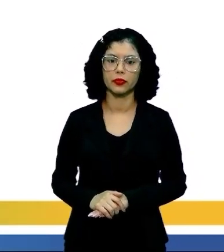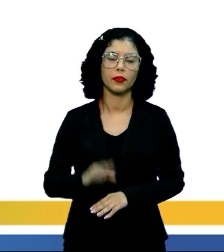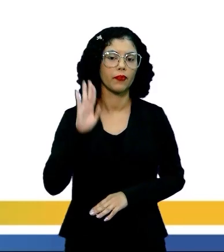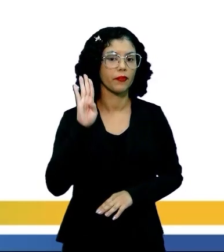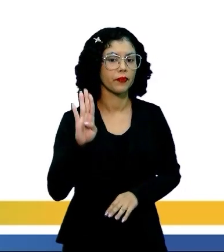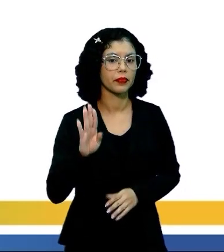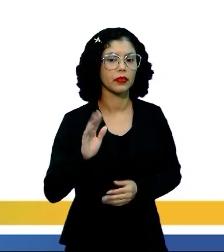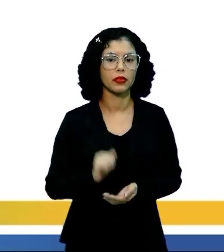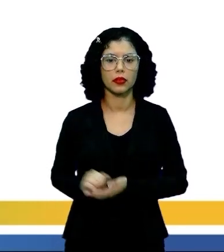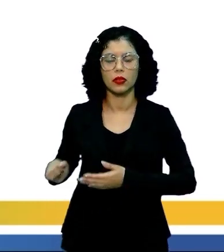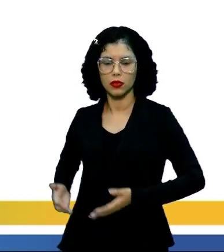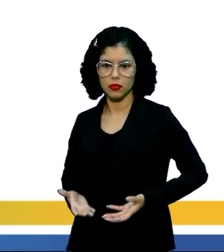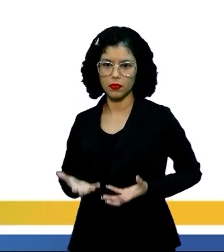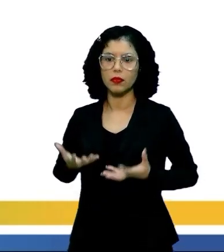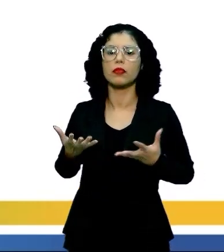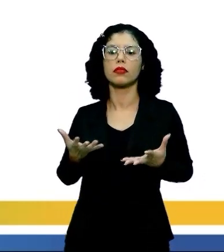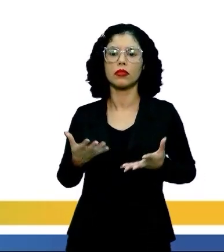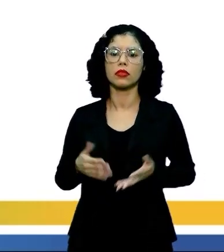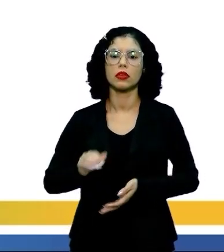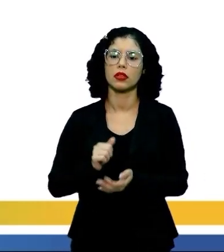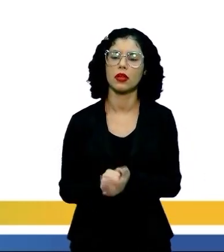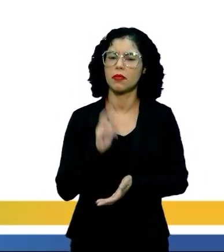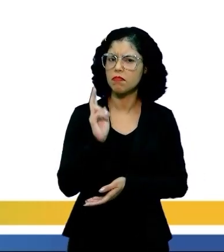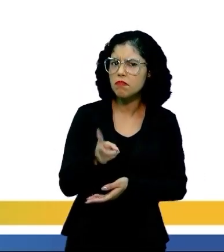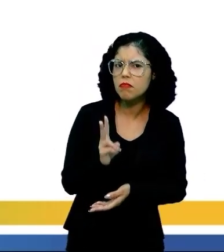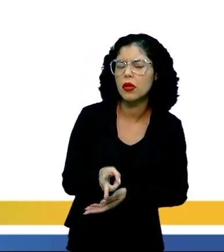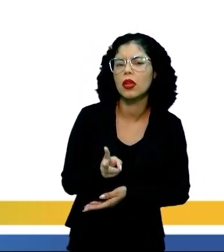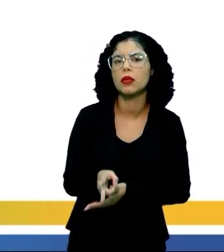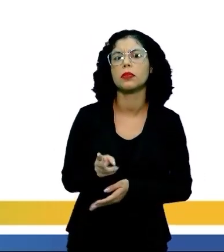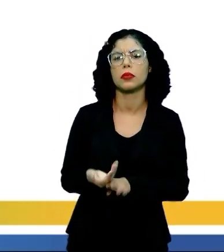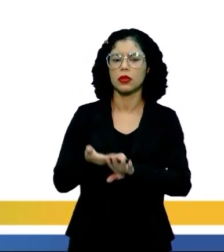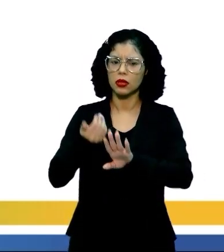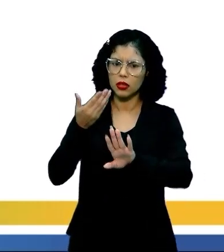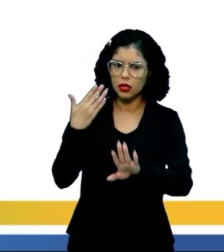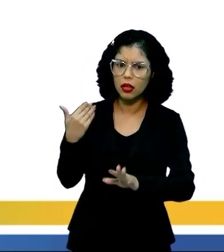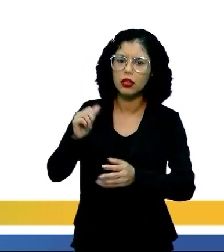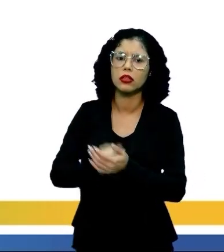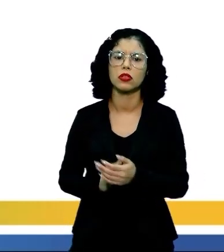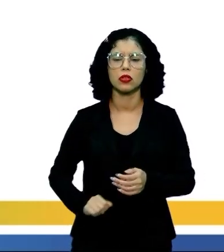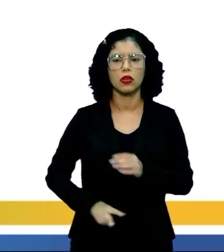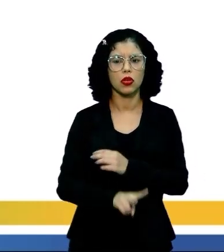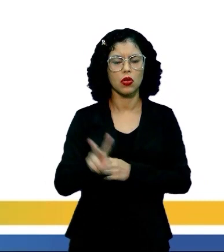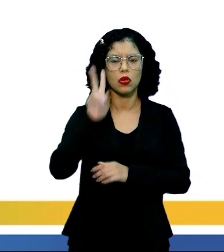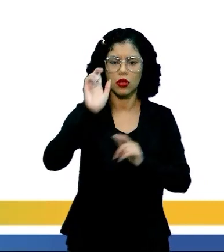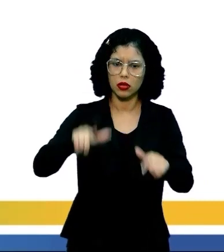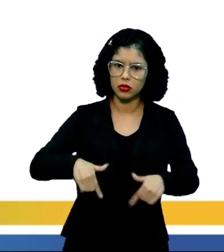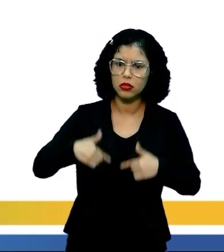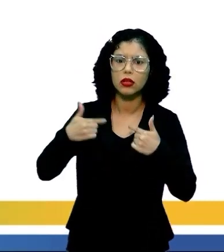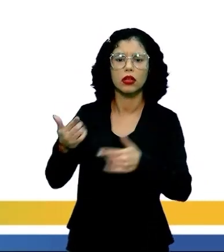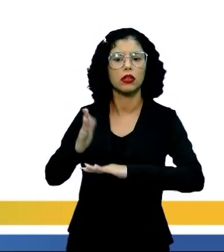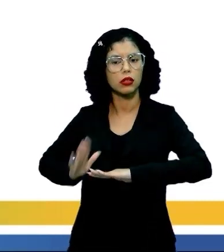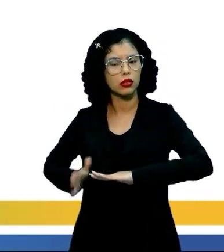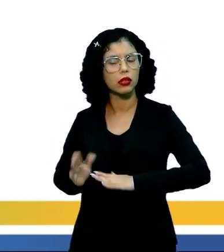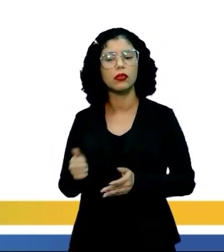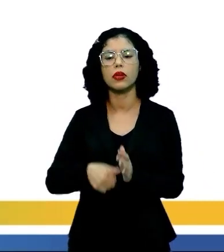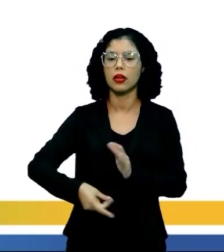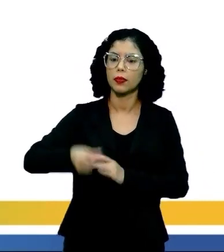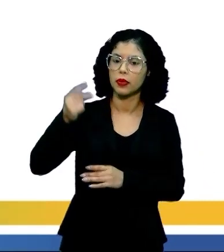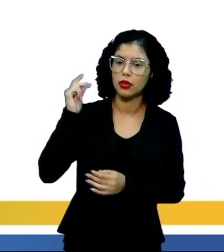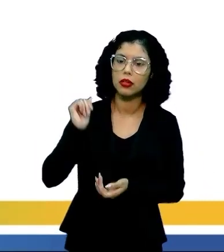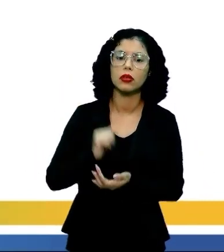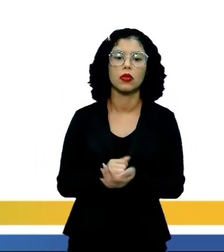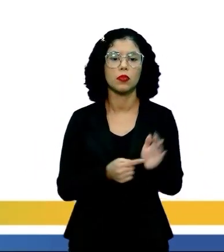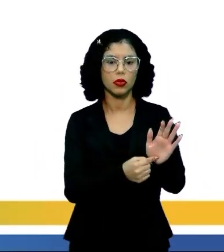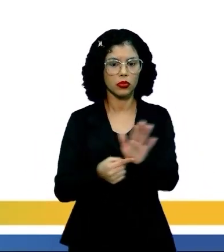Letra B, engajou-se, mesmo que tardiamente, na defesa de valores contemporâneos da sua